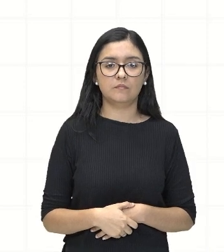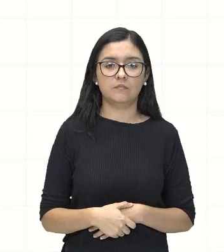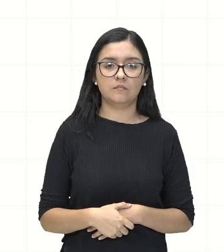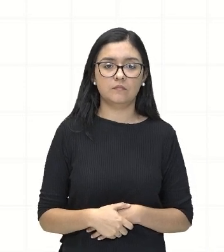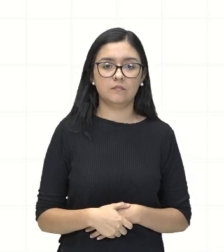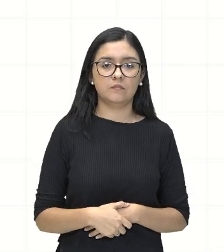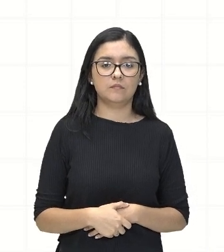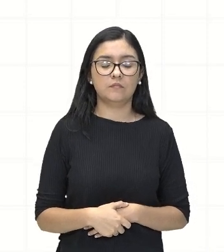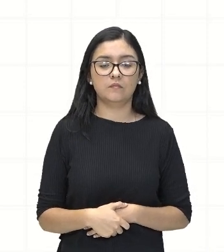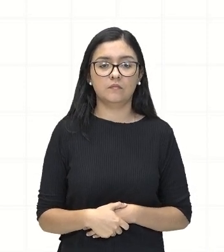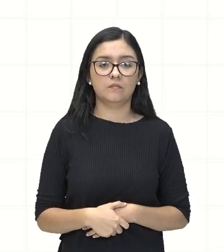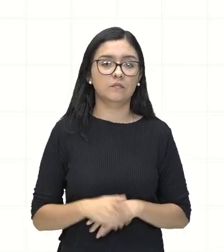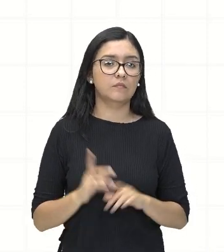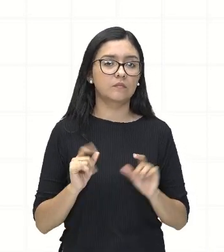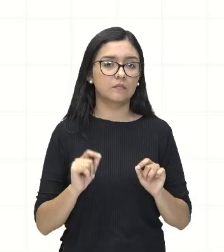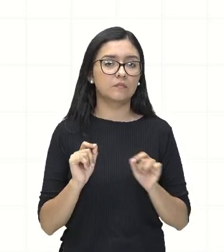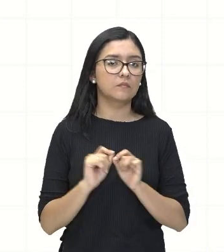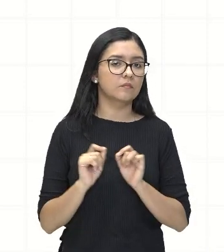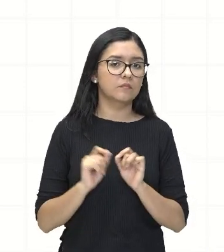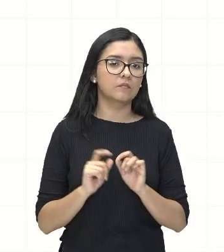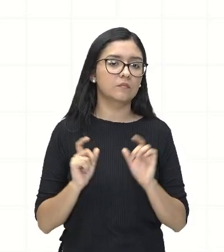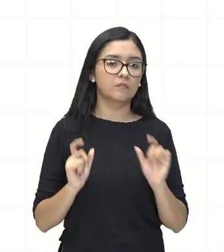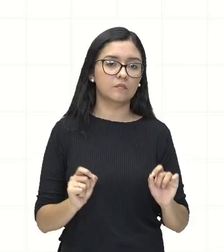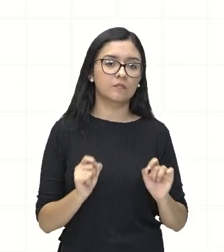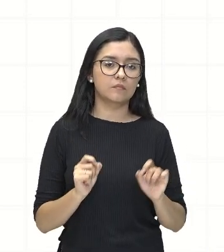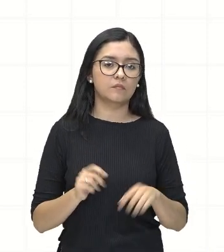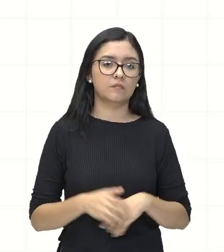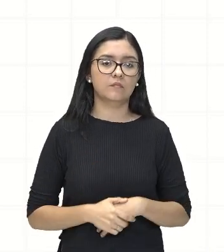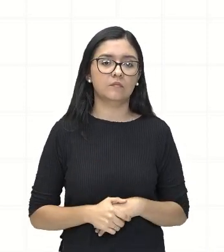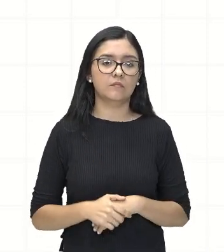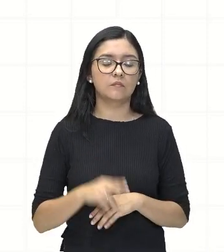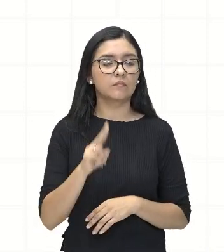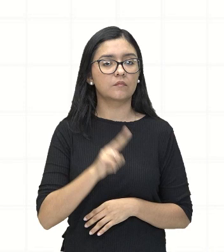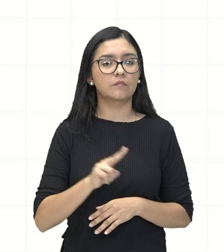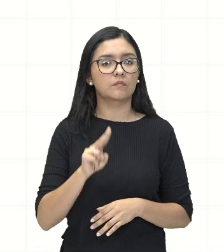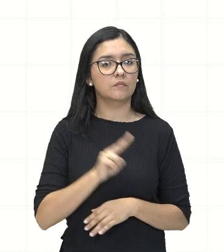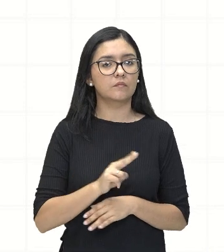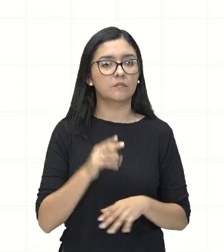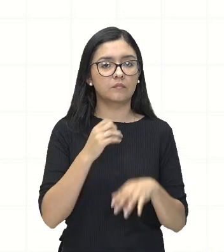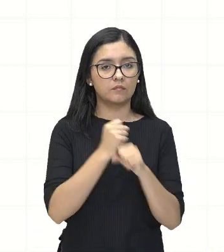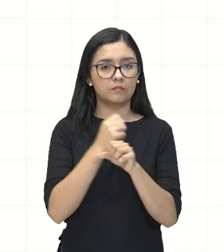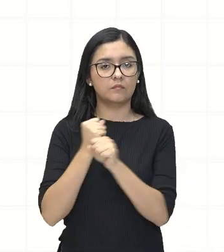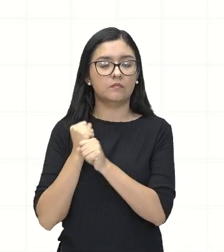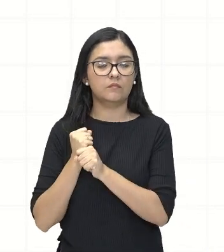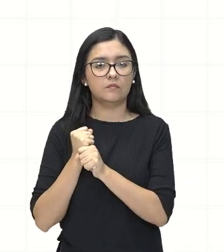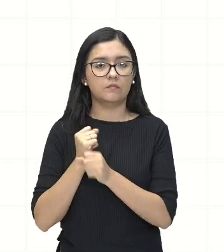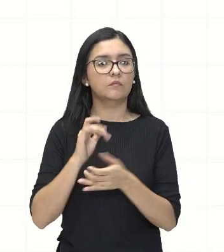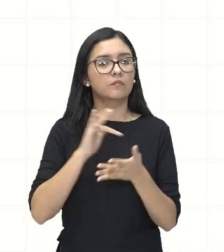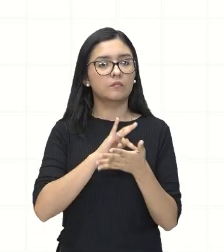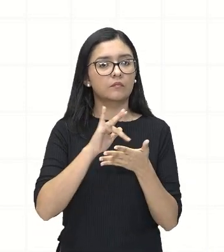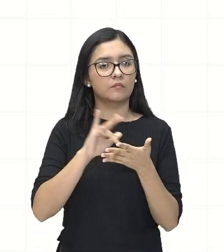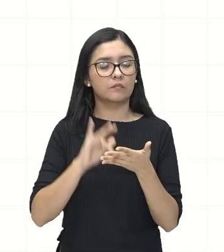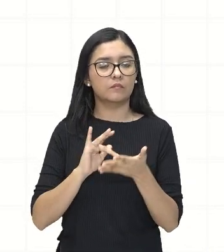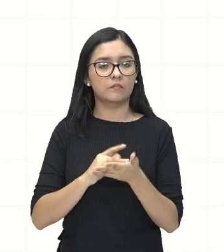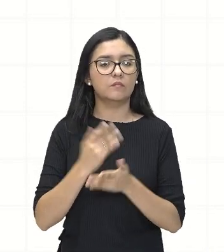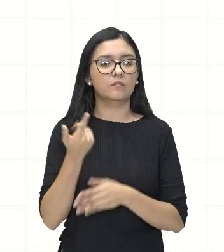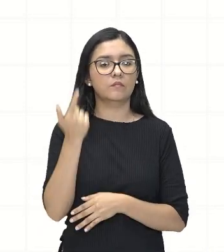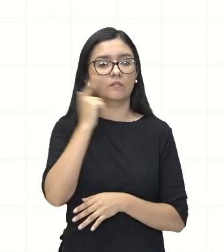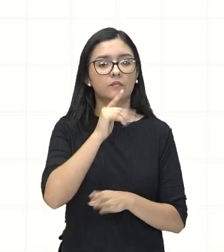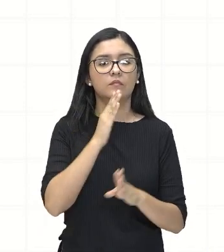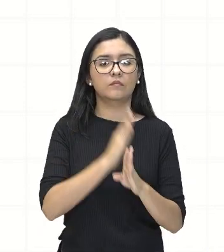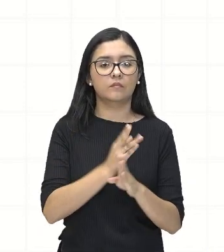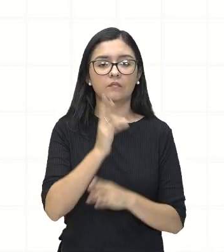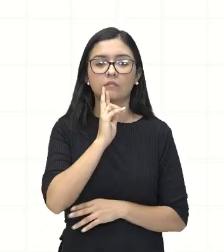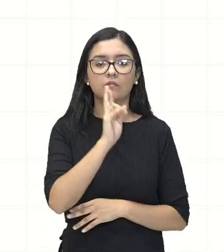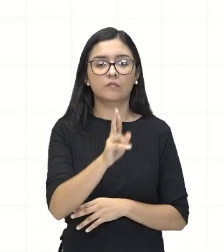O que que nós fazemos? Utilizamos aí a calculadora, tá? E aí nós vamos chegar nesse resultado aqui.